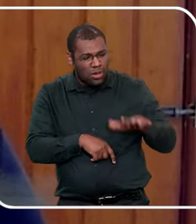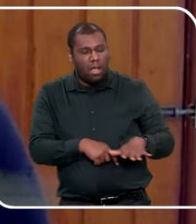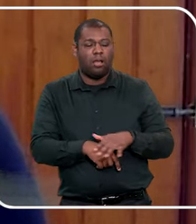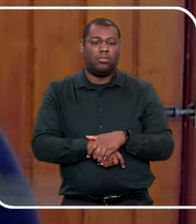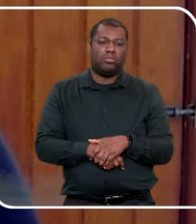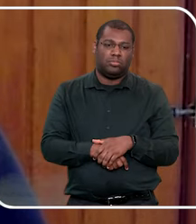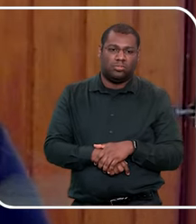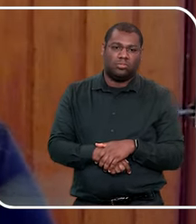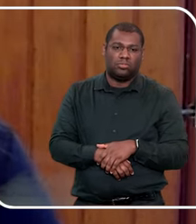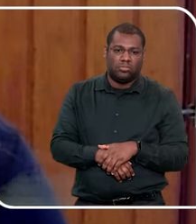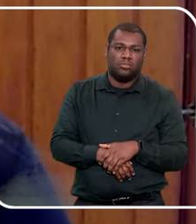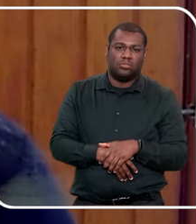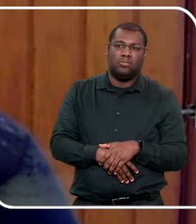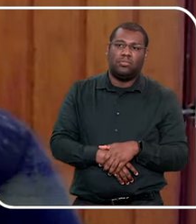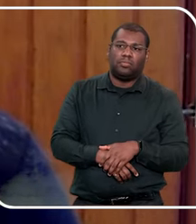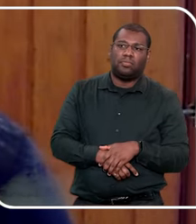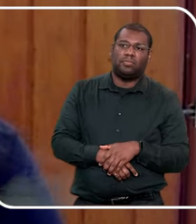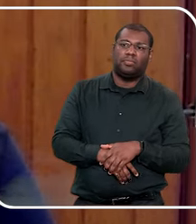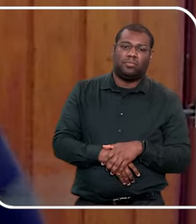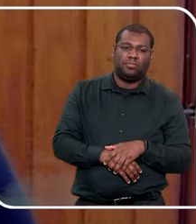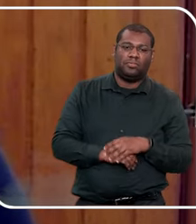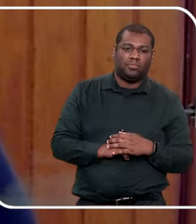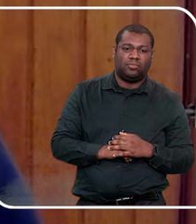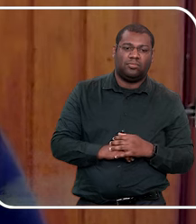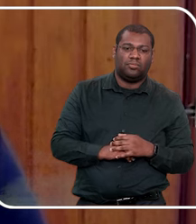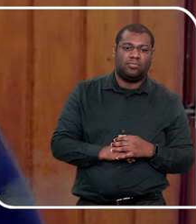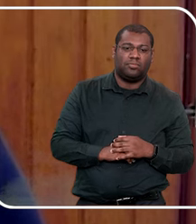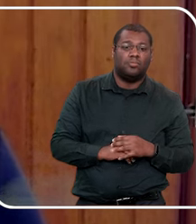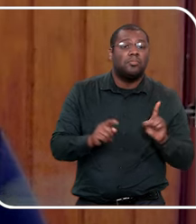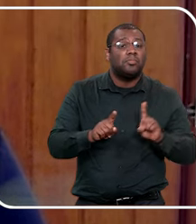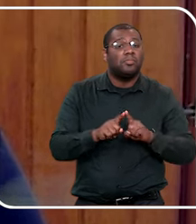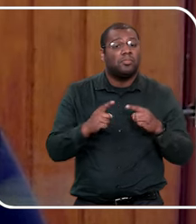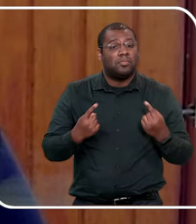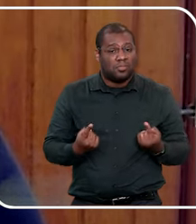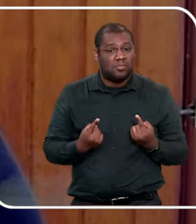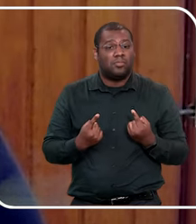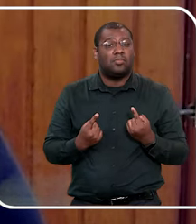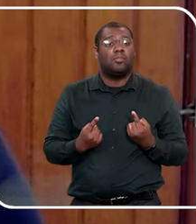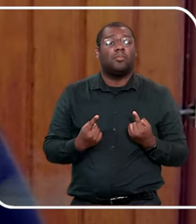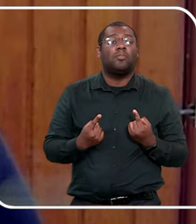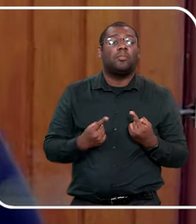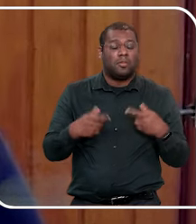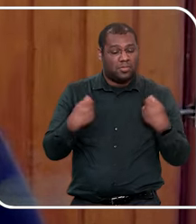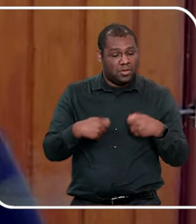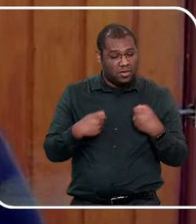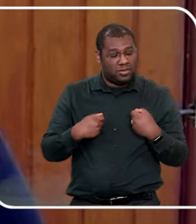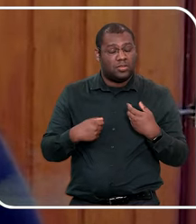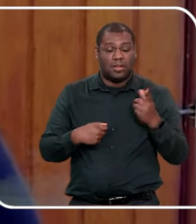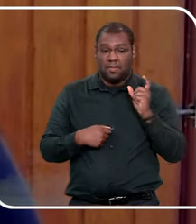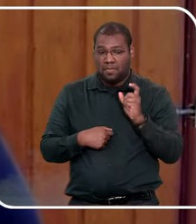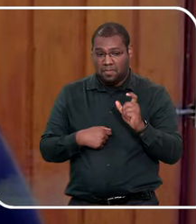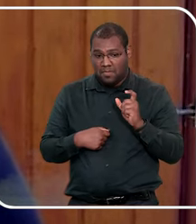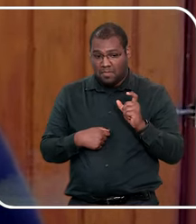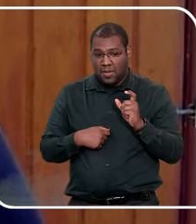pipi ou pepeca, né, eu acho bonitinho, mais bonitinho para tratar com a criança, mas em algum momento nomeia, tá, para ela saber o que é.